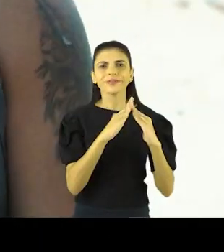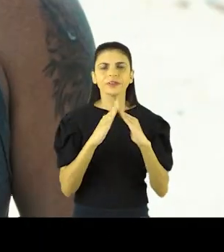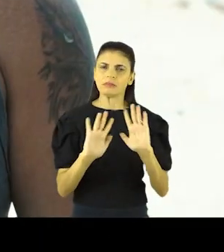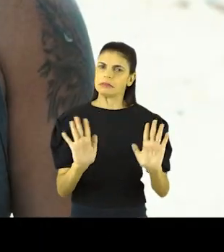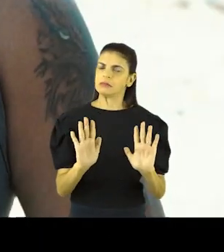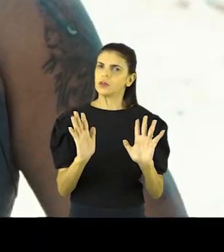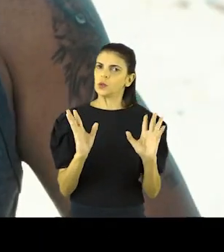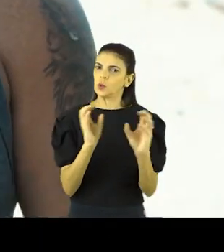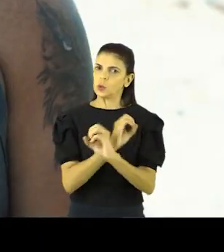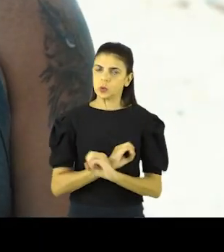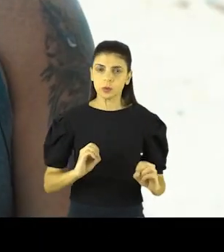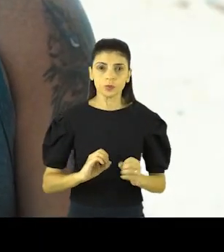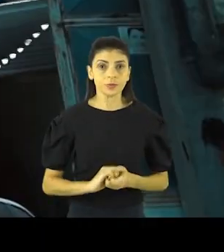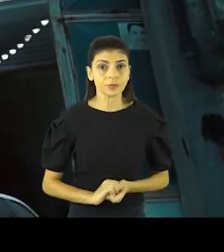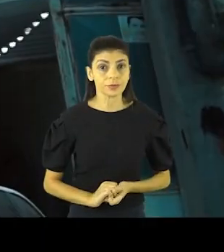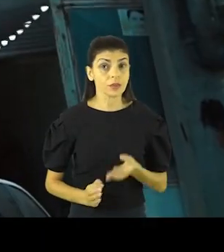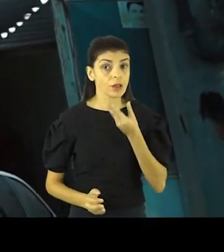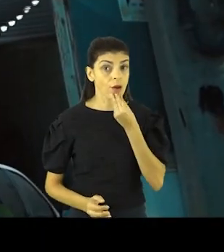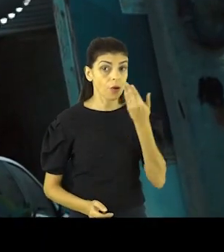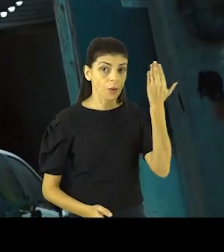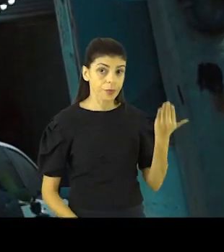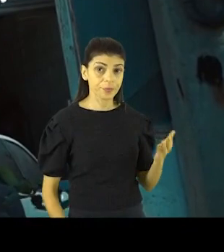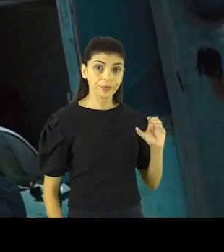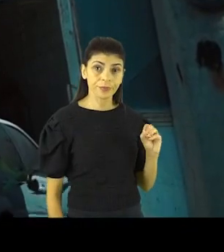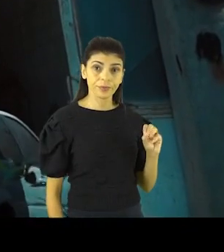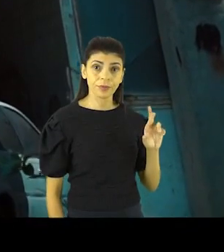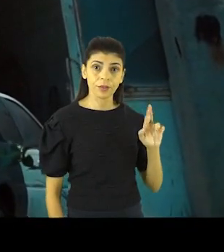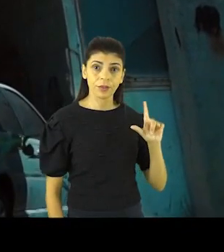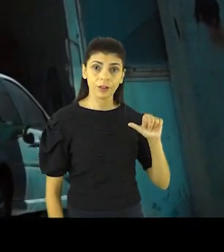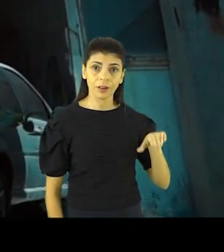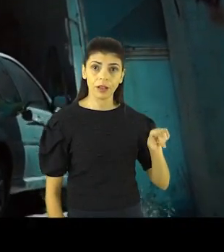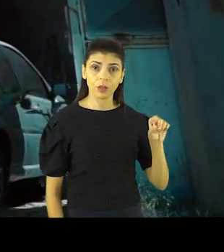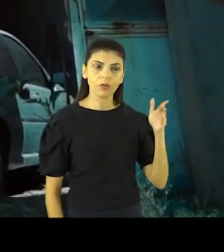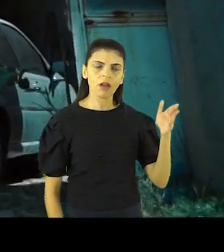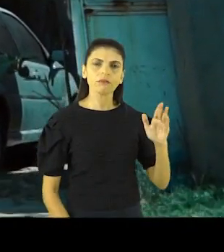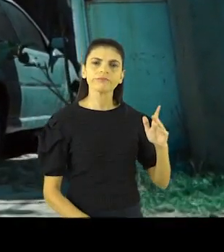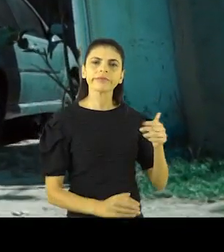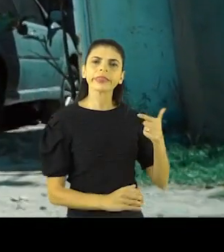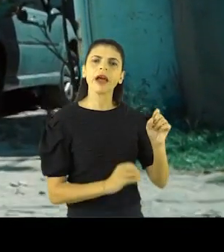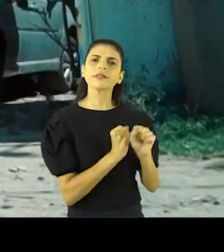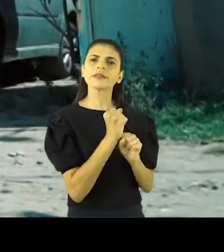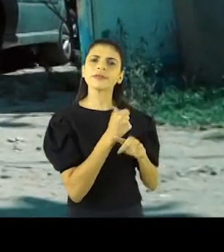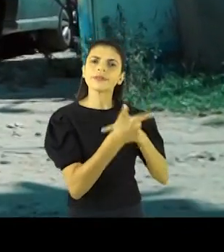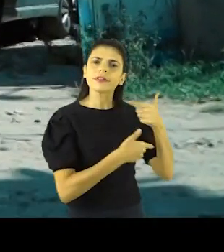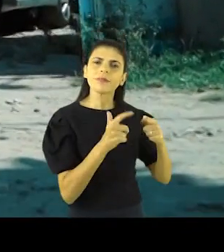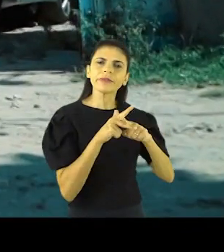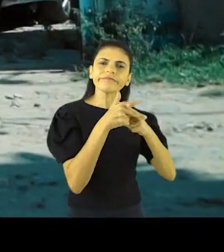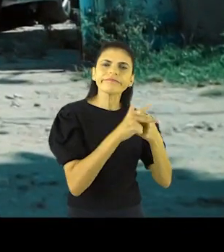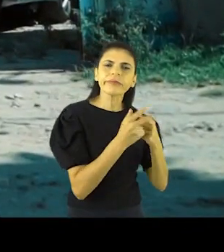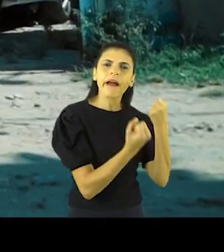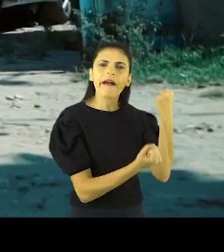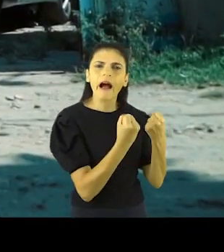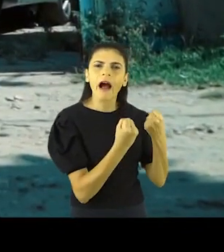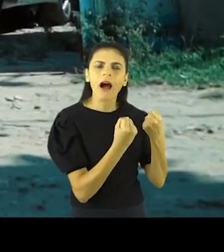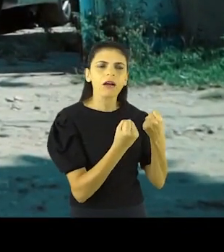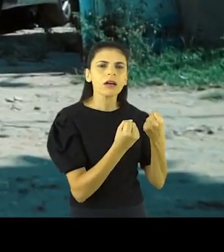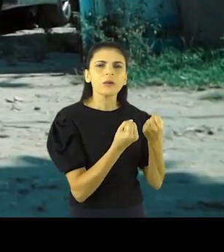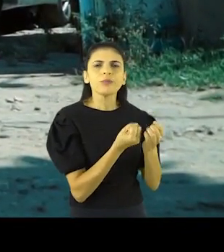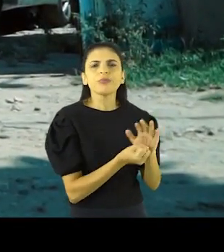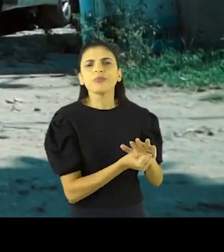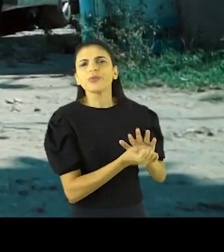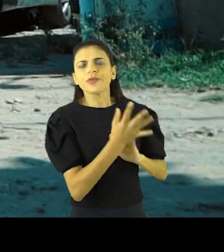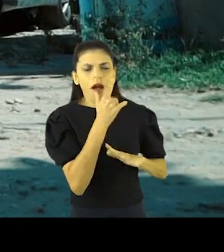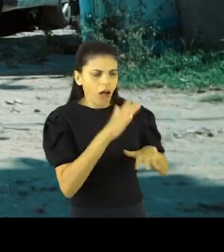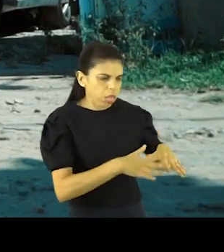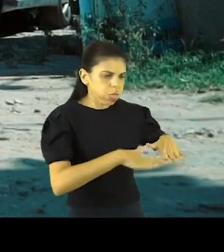Então, isso zerou. Seu Orlando é dono dessa oficina mecânica há 10 anos e já perdeu as contas do número de